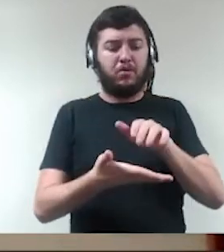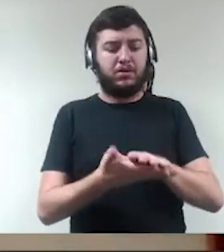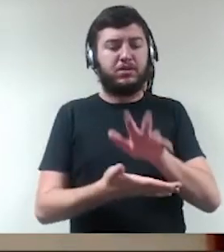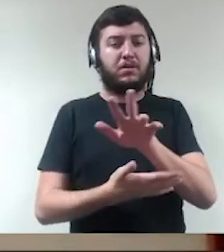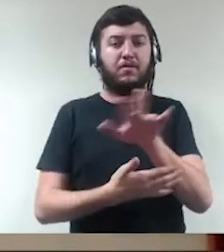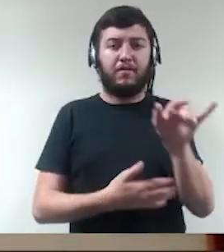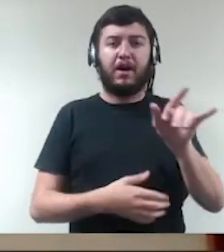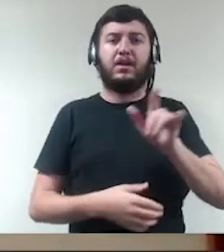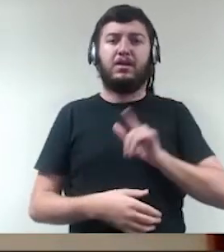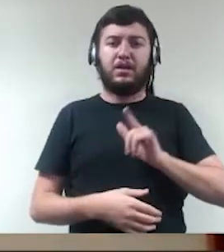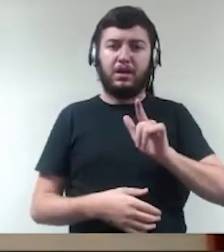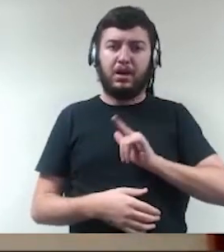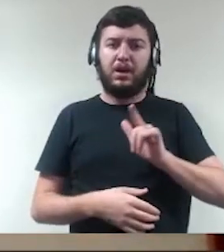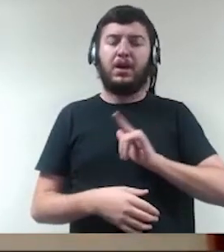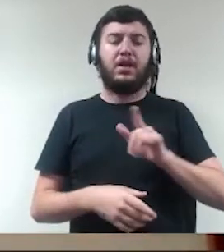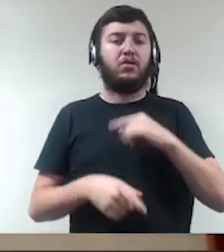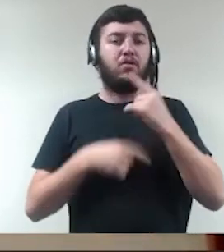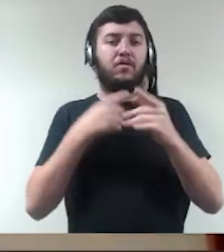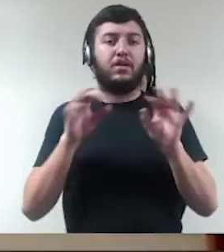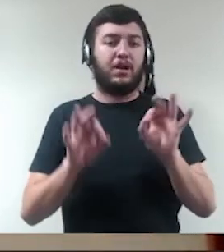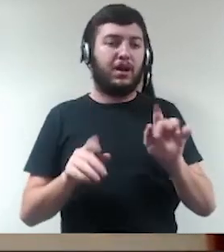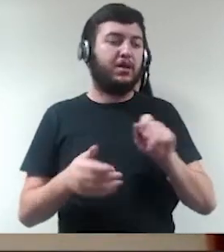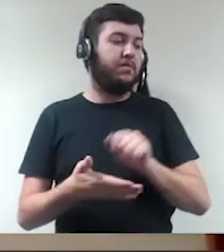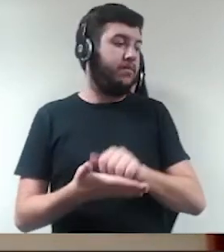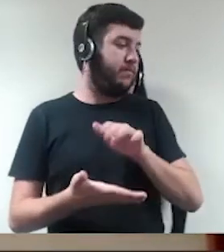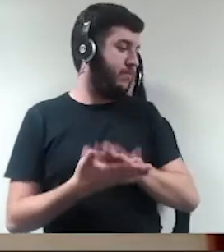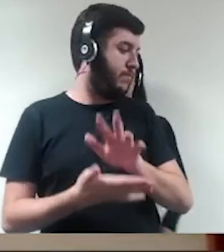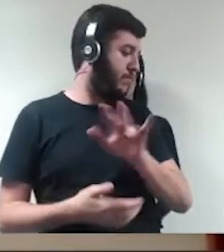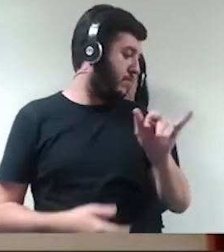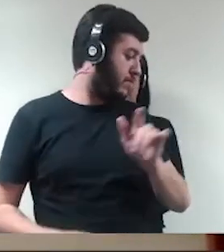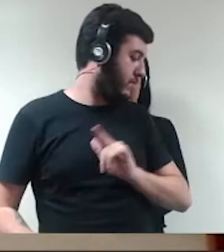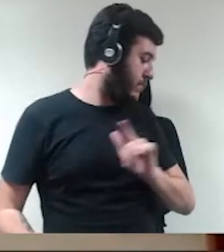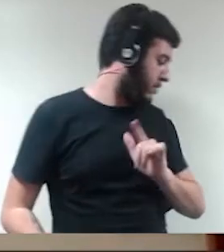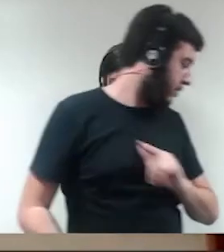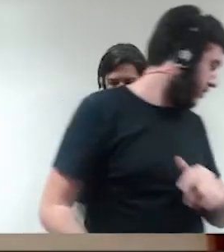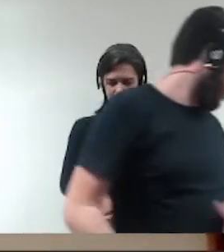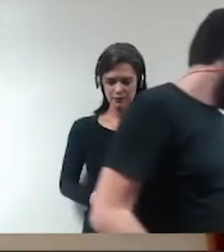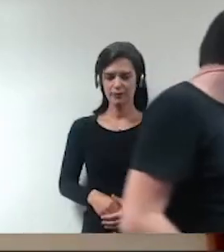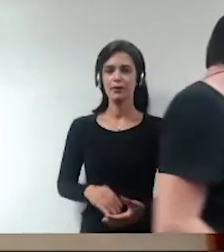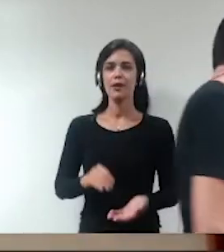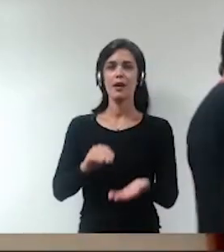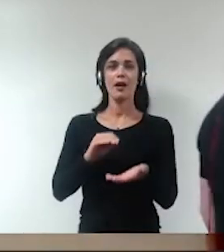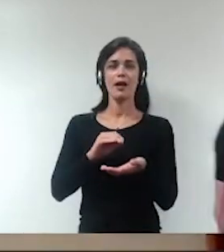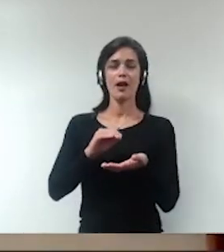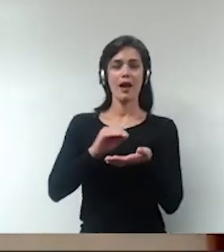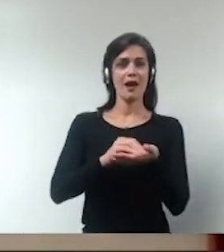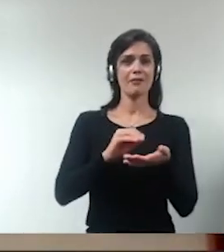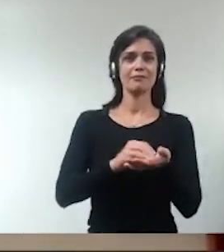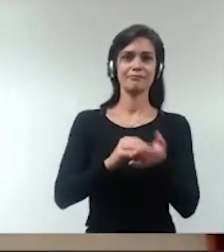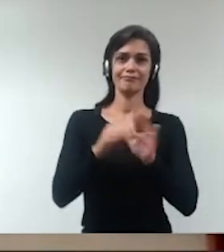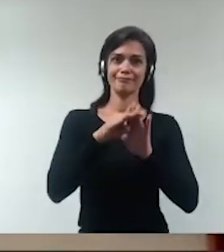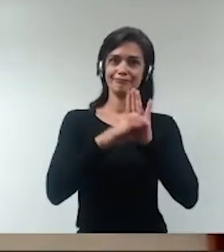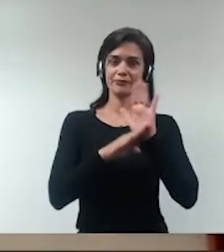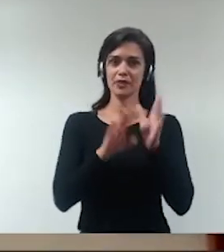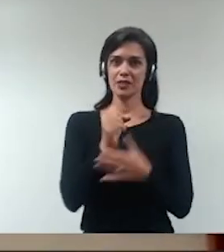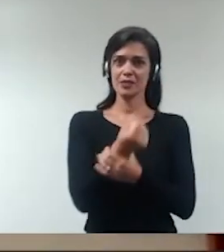mas a falta de critérios claros objetivos trouxe uma insegurança jurídica muito grande